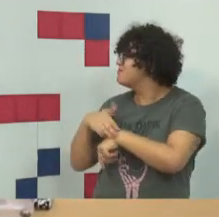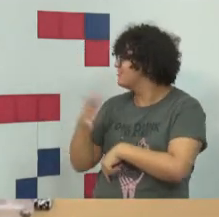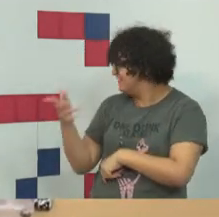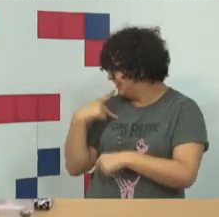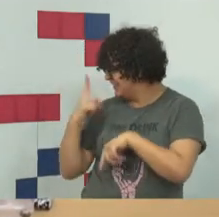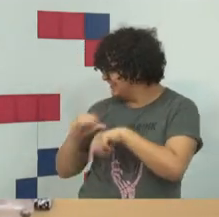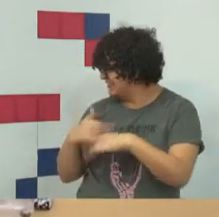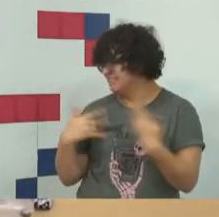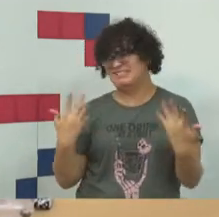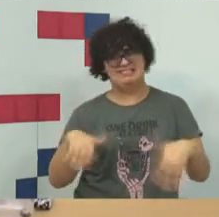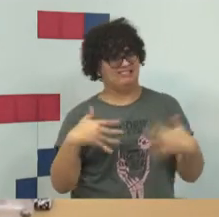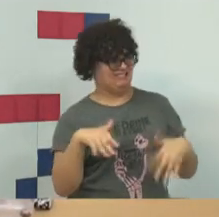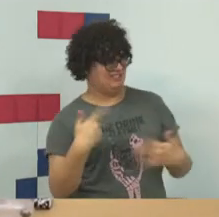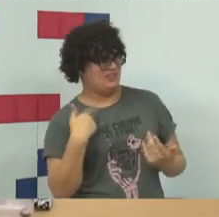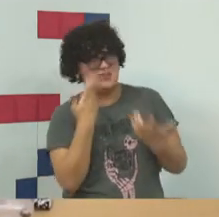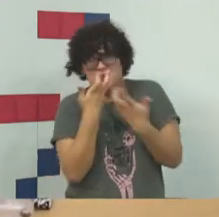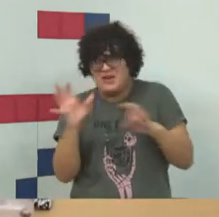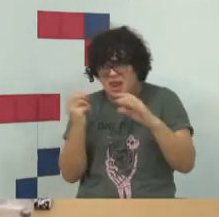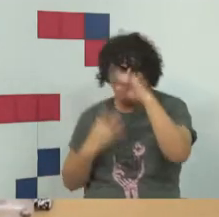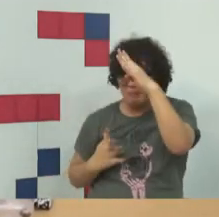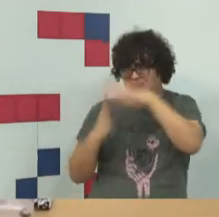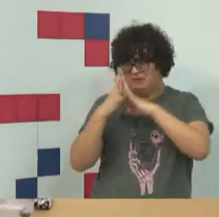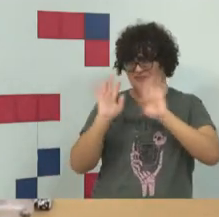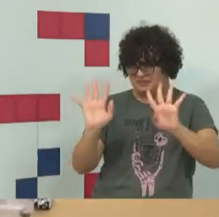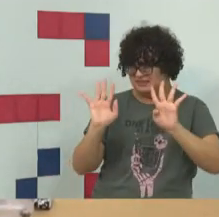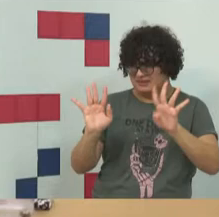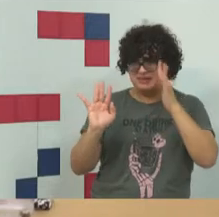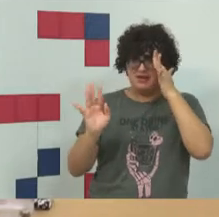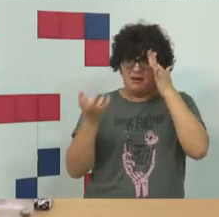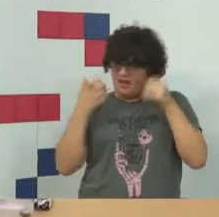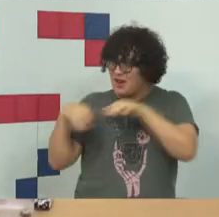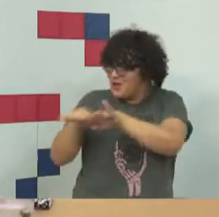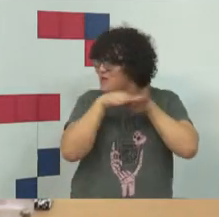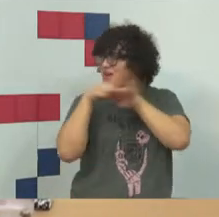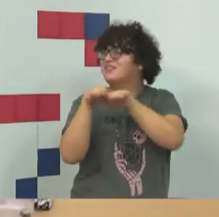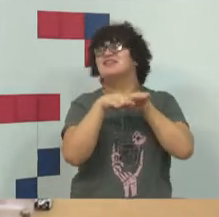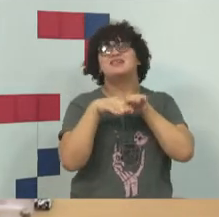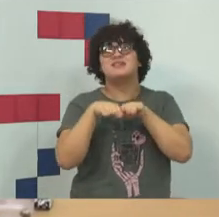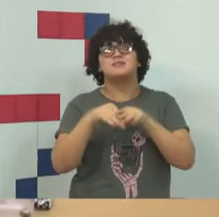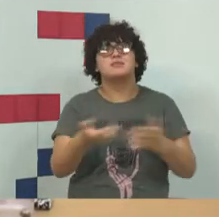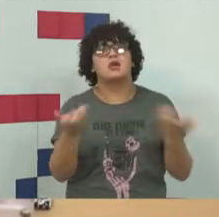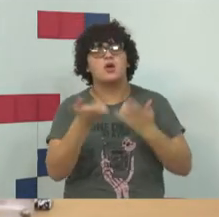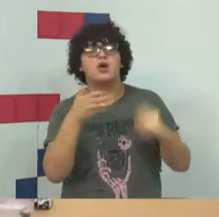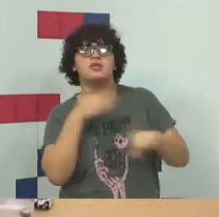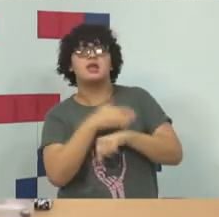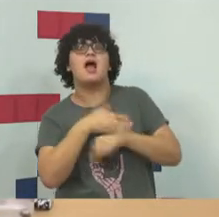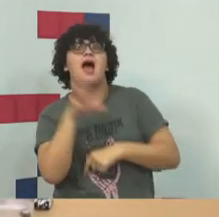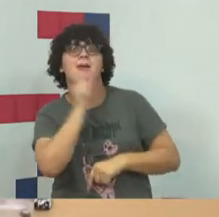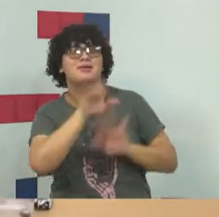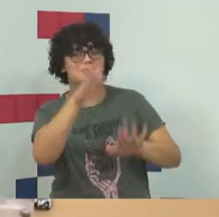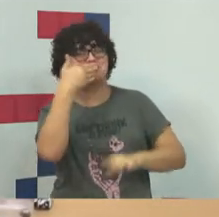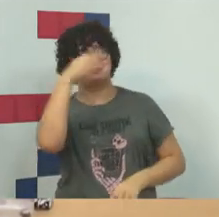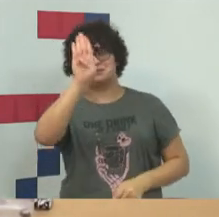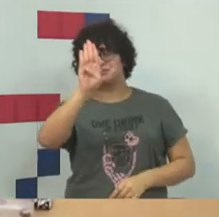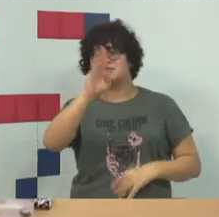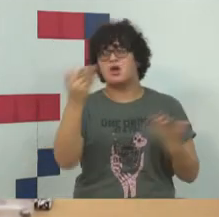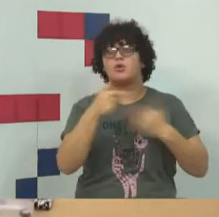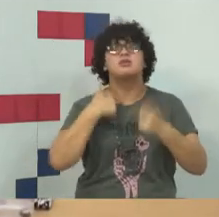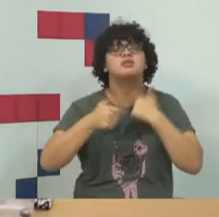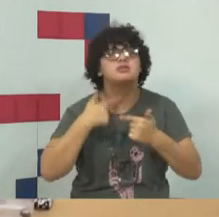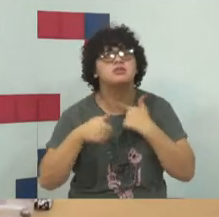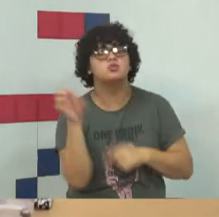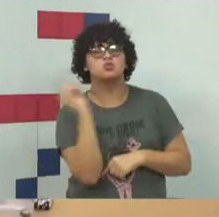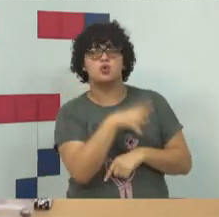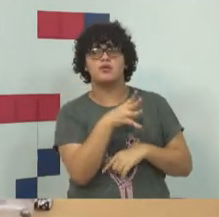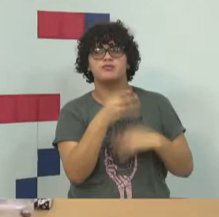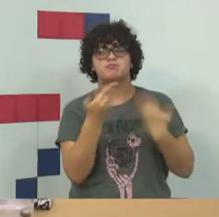entra um pouquinho, eu não quero estourar a tempo e nem ser desigual aos meus... Está acabando. Então eu só vou entrar bem rapidinho, prometo. A necessidade de novos